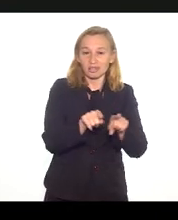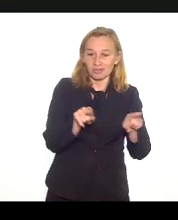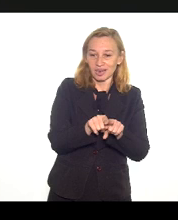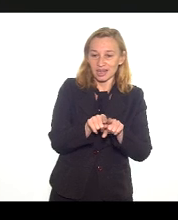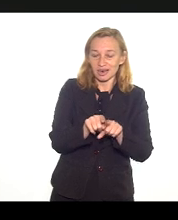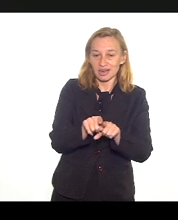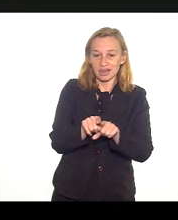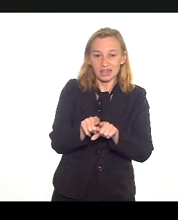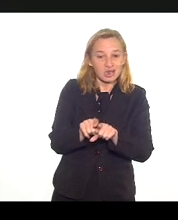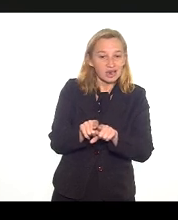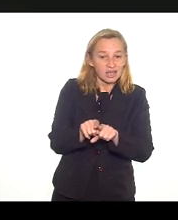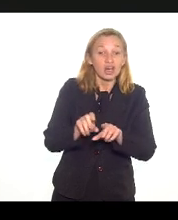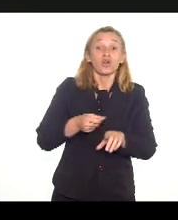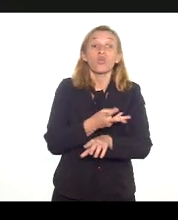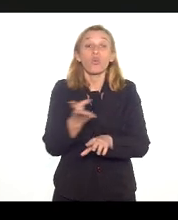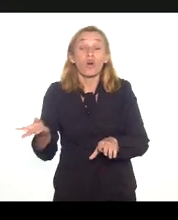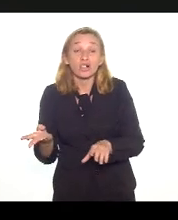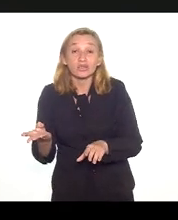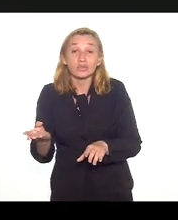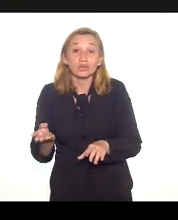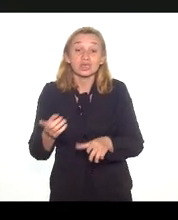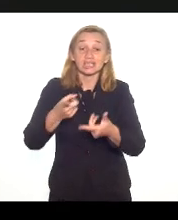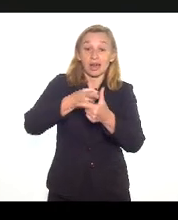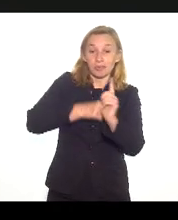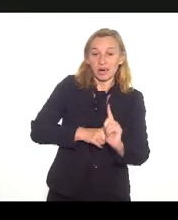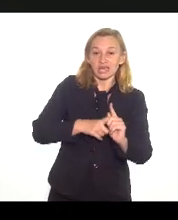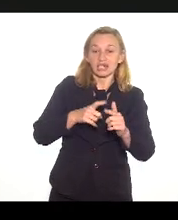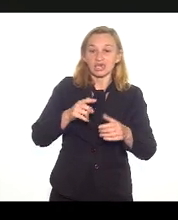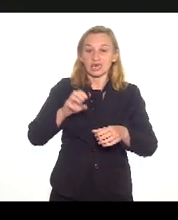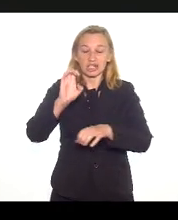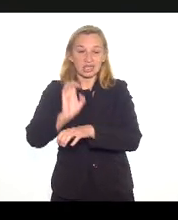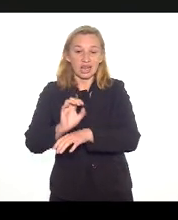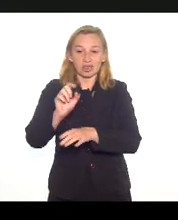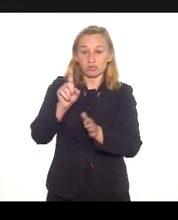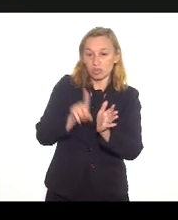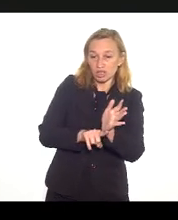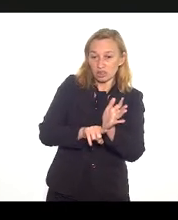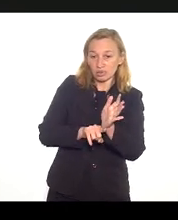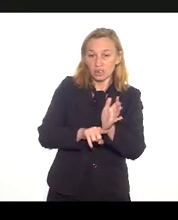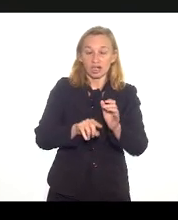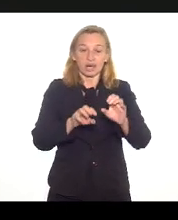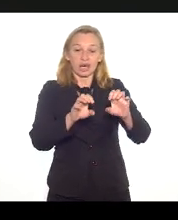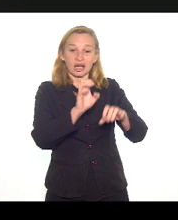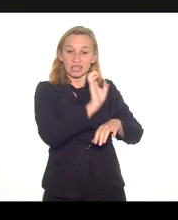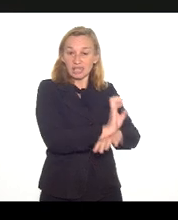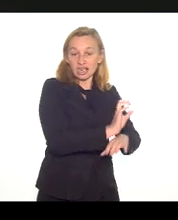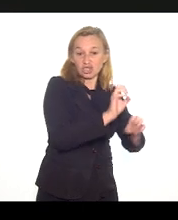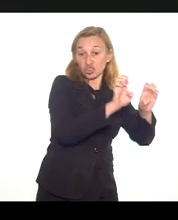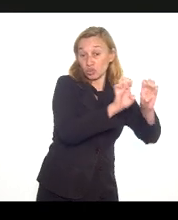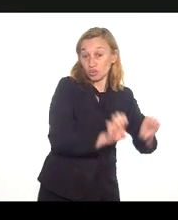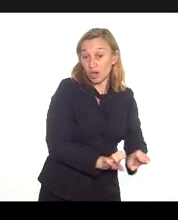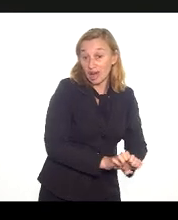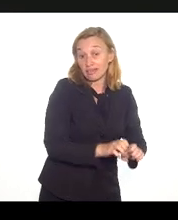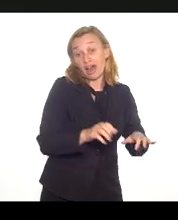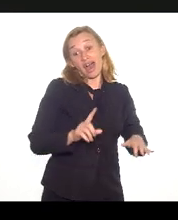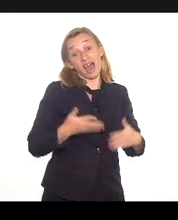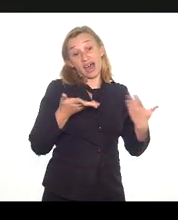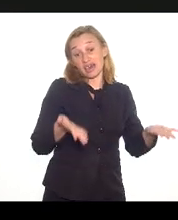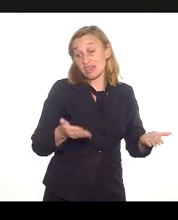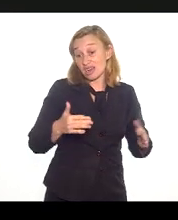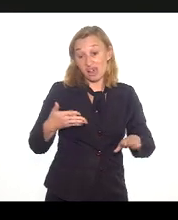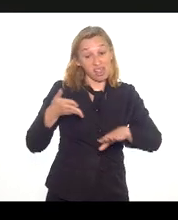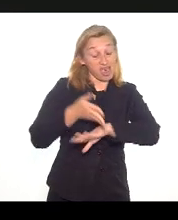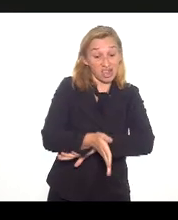porque quando se defende do estado mínimo, você não tem o estado estruturado e aí a máfia também dentro e rola e faz o que quer e